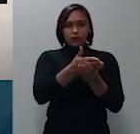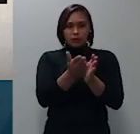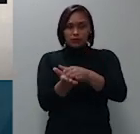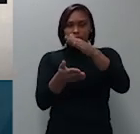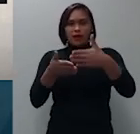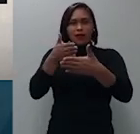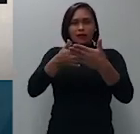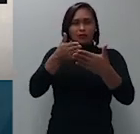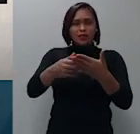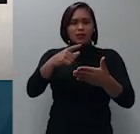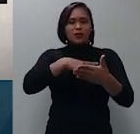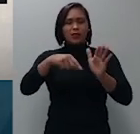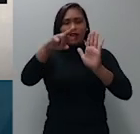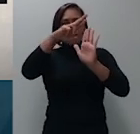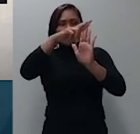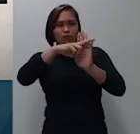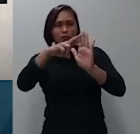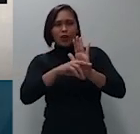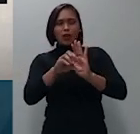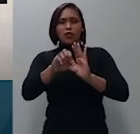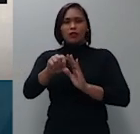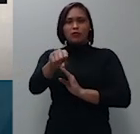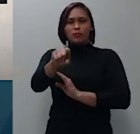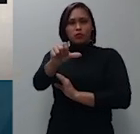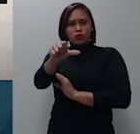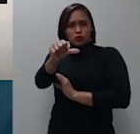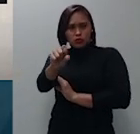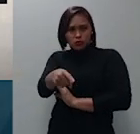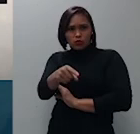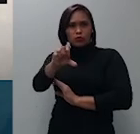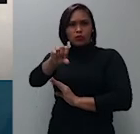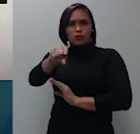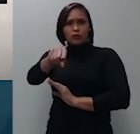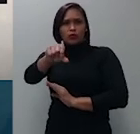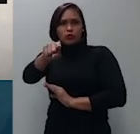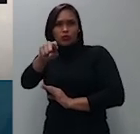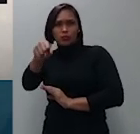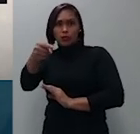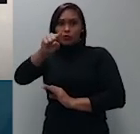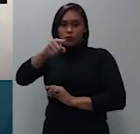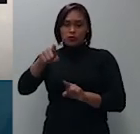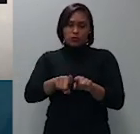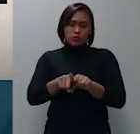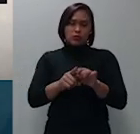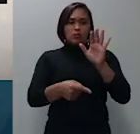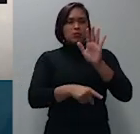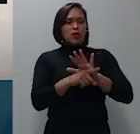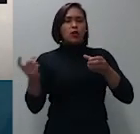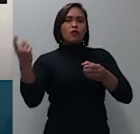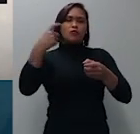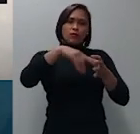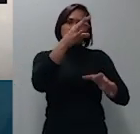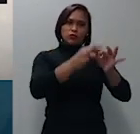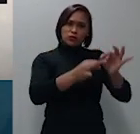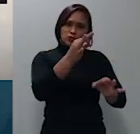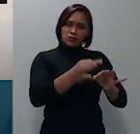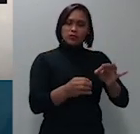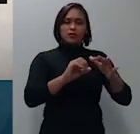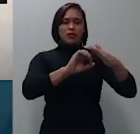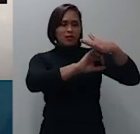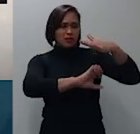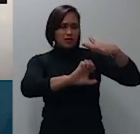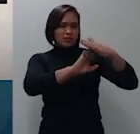cláusulas 9.1 9.1.1 do plano de recuperação judicial das agravadas viola regra e